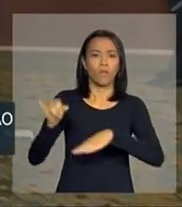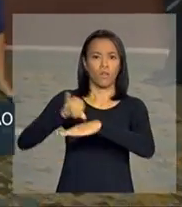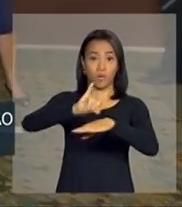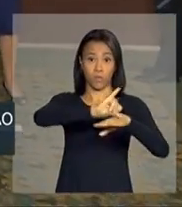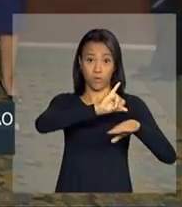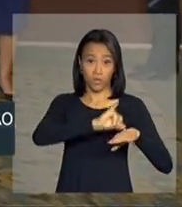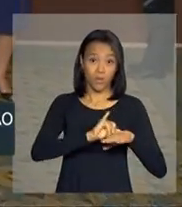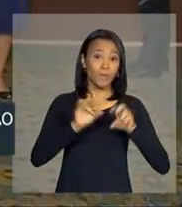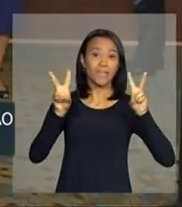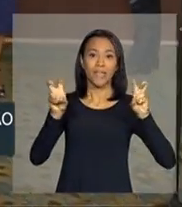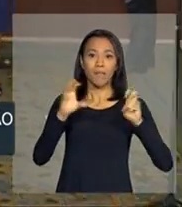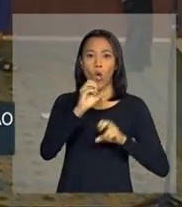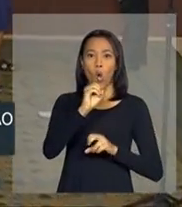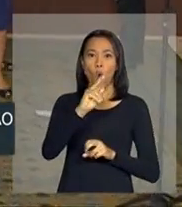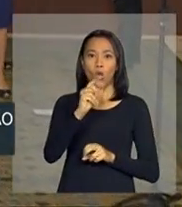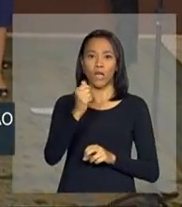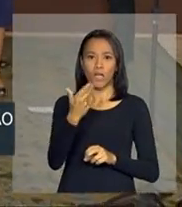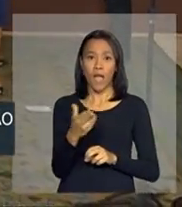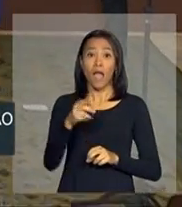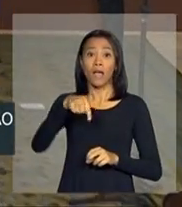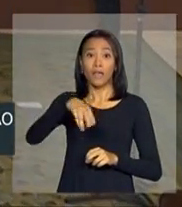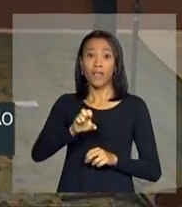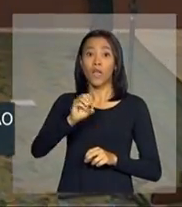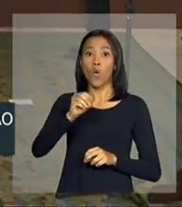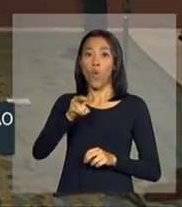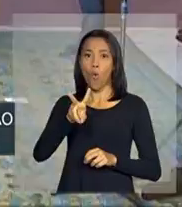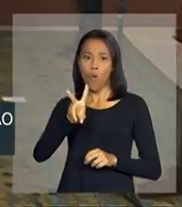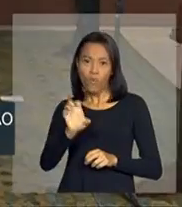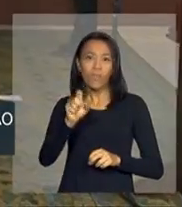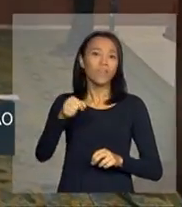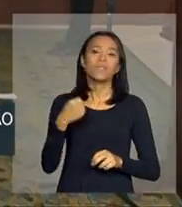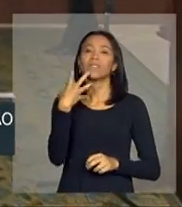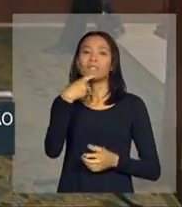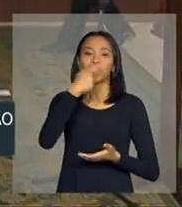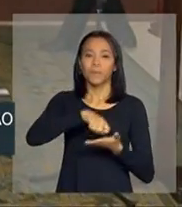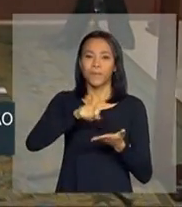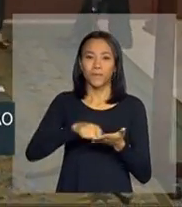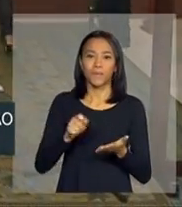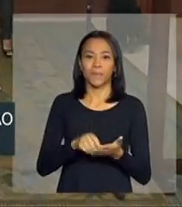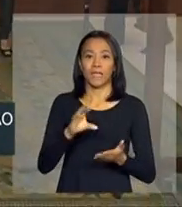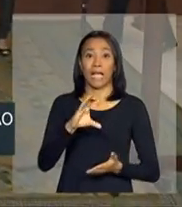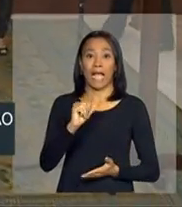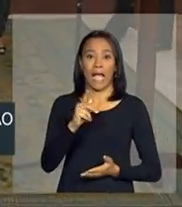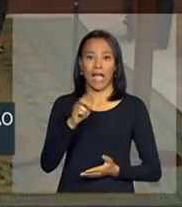exposição Olhar que Ouve, do compositor e cantor Carlinhos Brown.